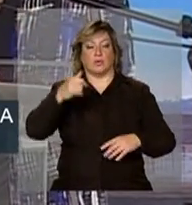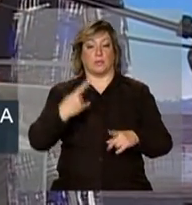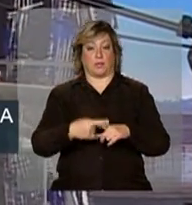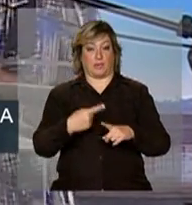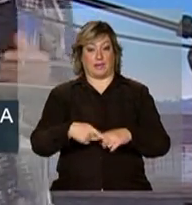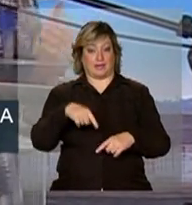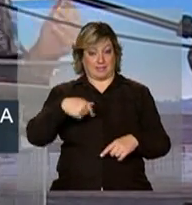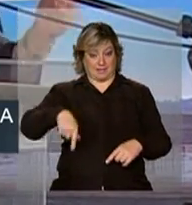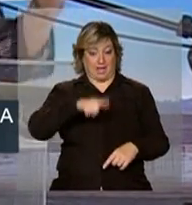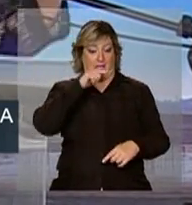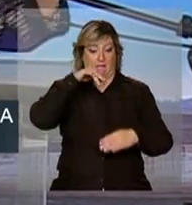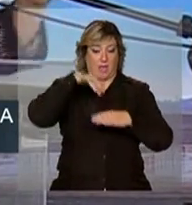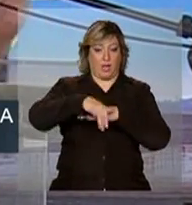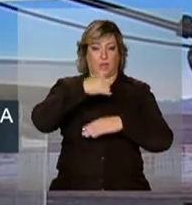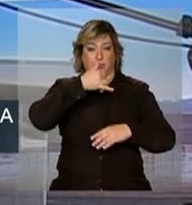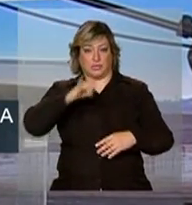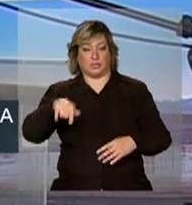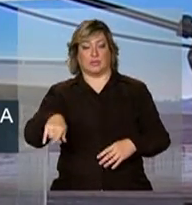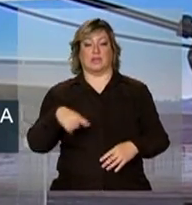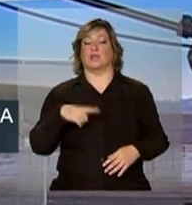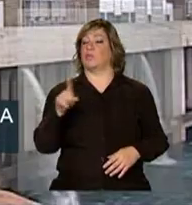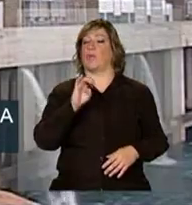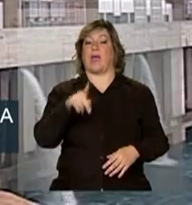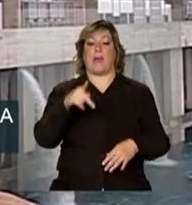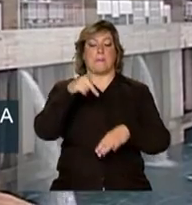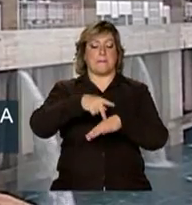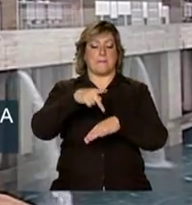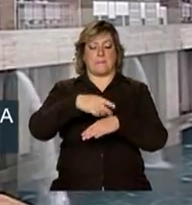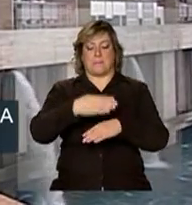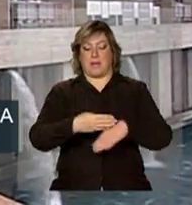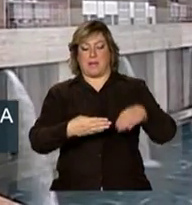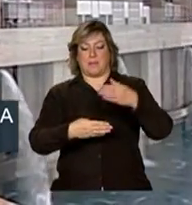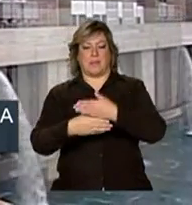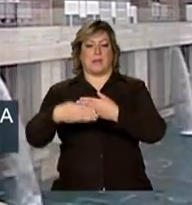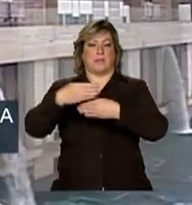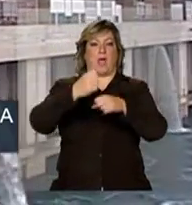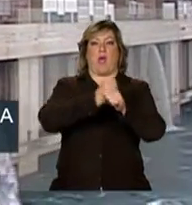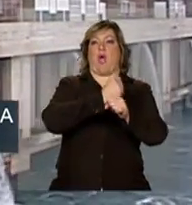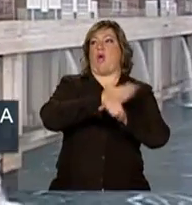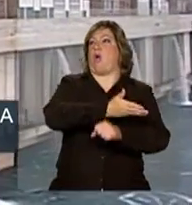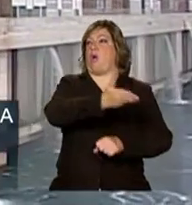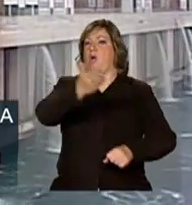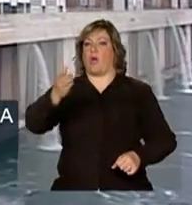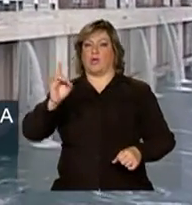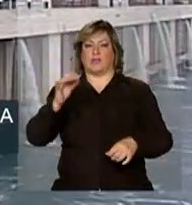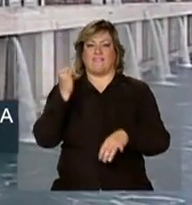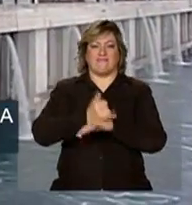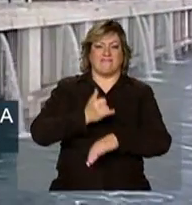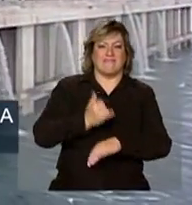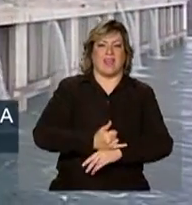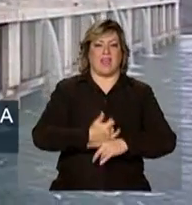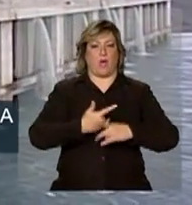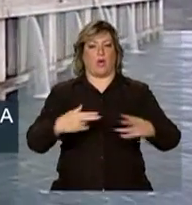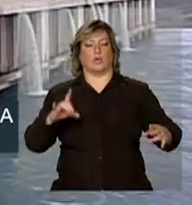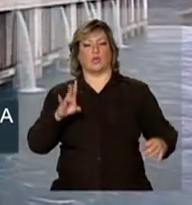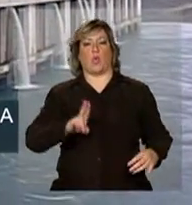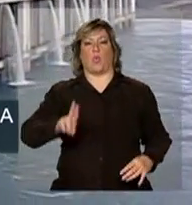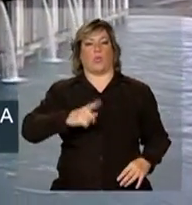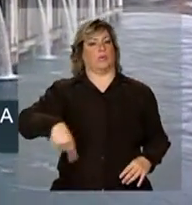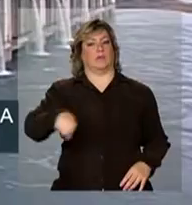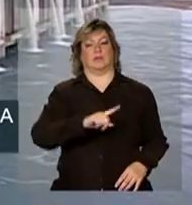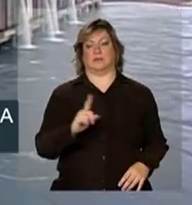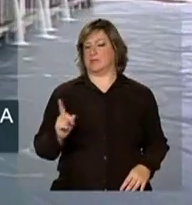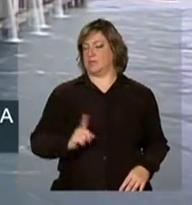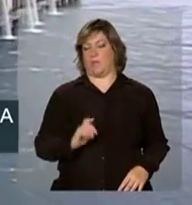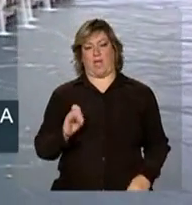que a hidrelétricidade não é o concreto, não é todas as estruturas metálicas que se usa, nem